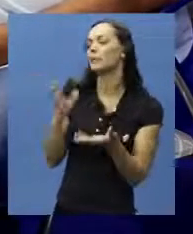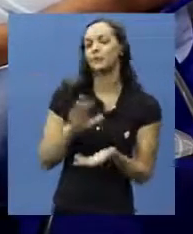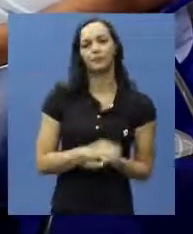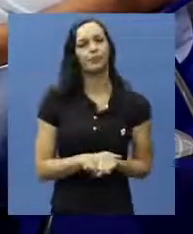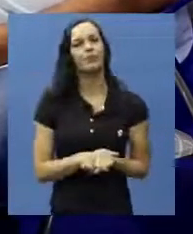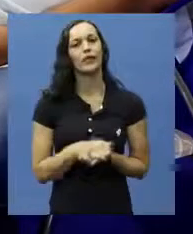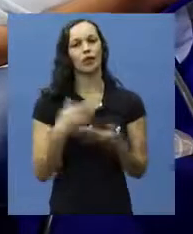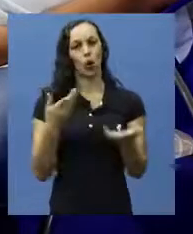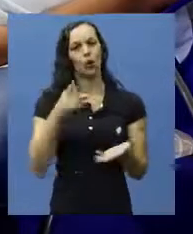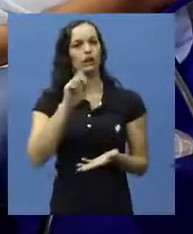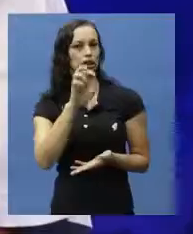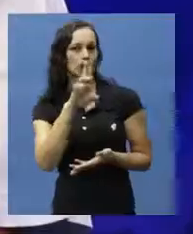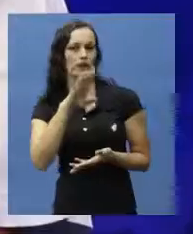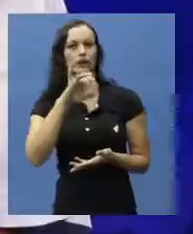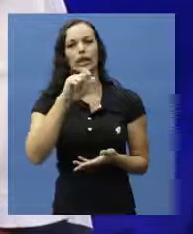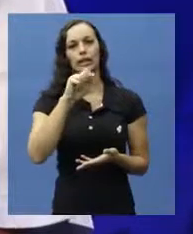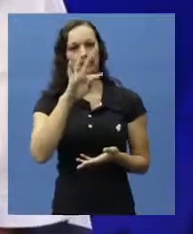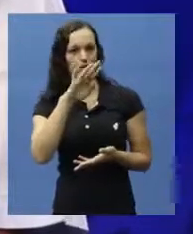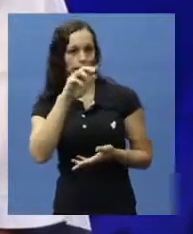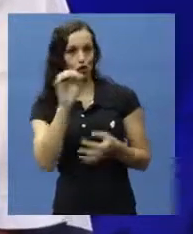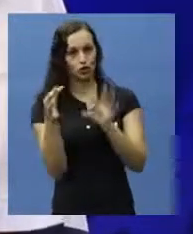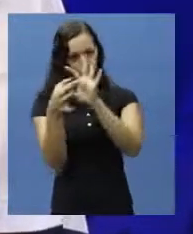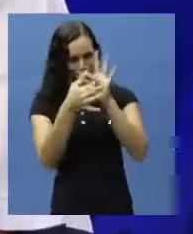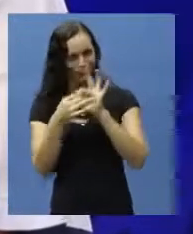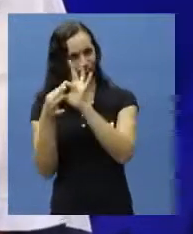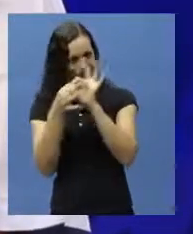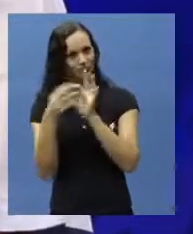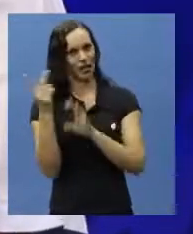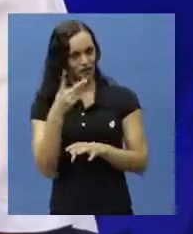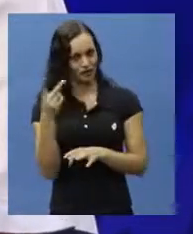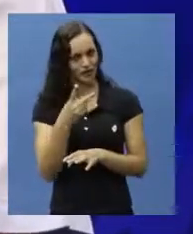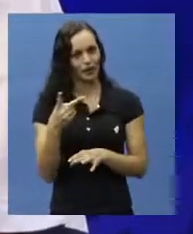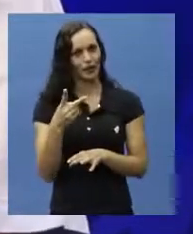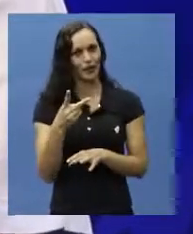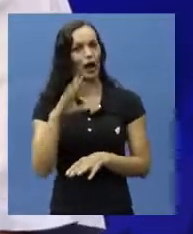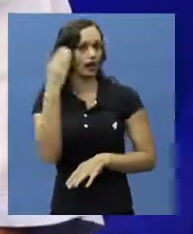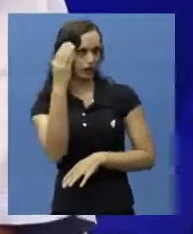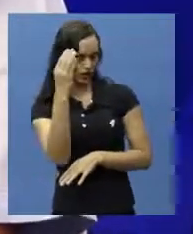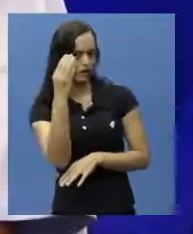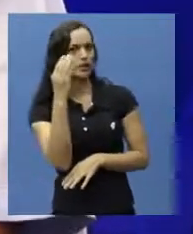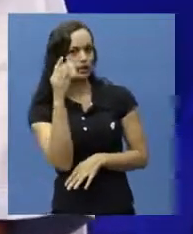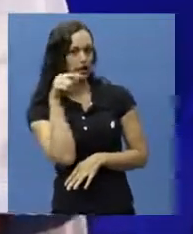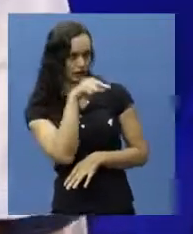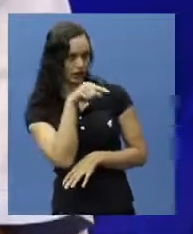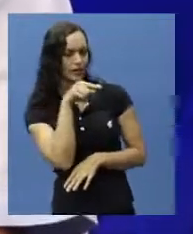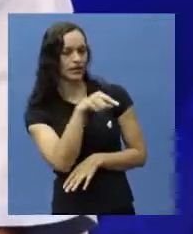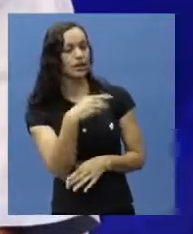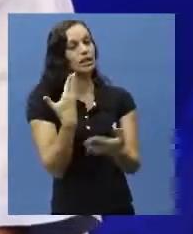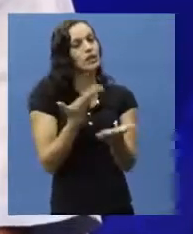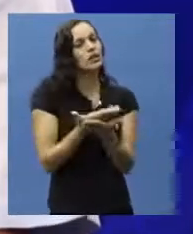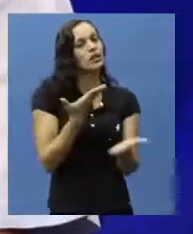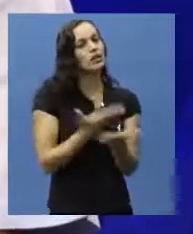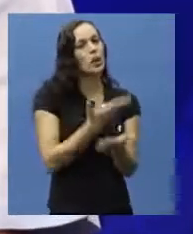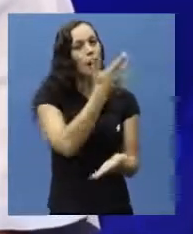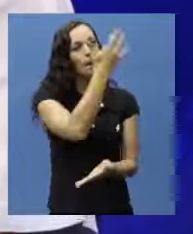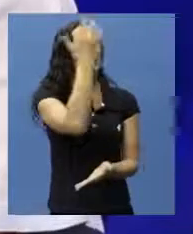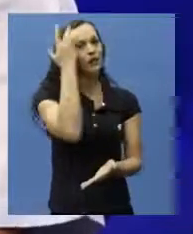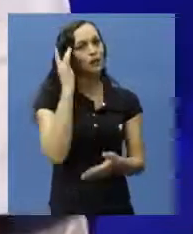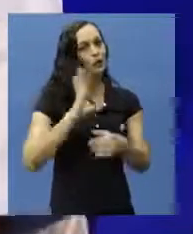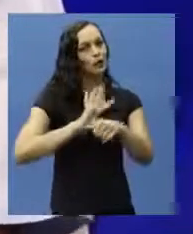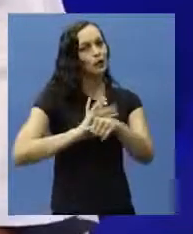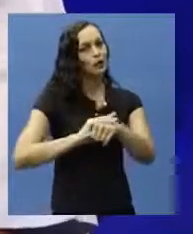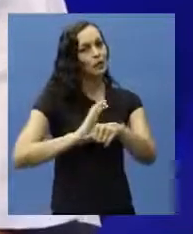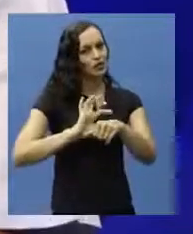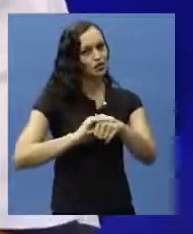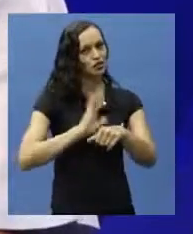geriatria? É, geriatria e gerontologia andam juntas, praticamente. Geriatria é uma ciência que estuda o idoso